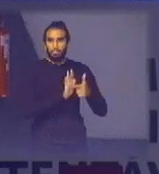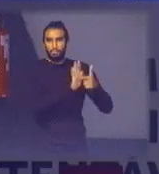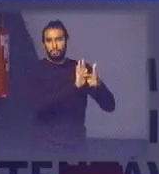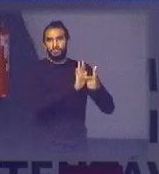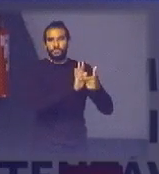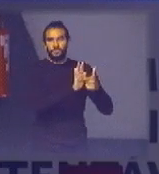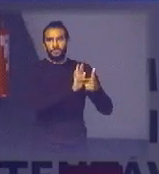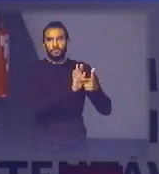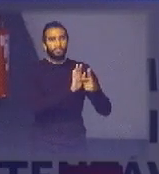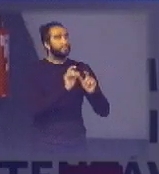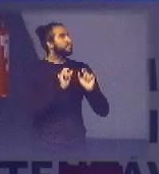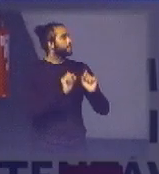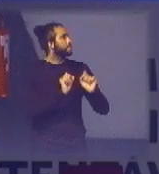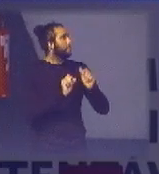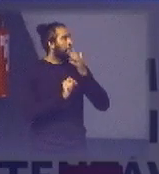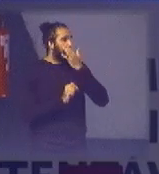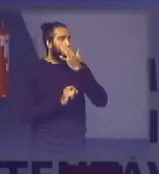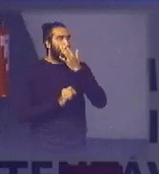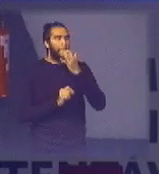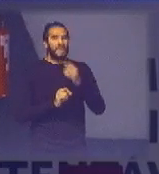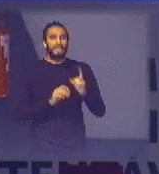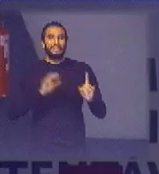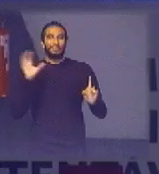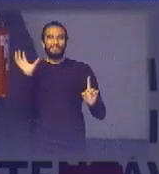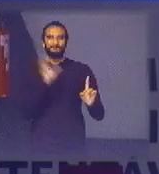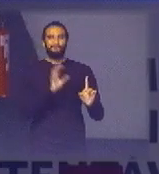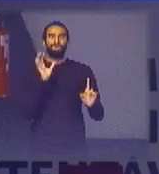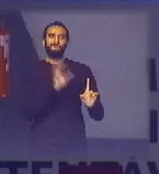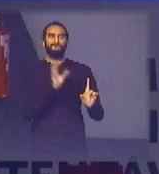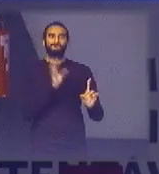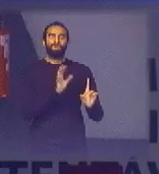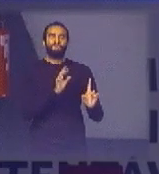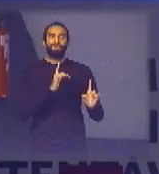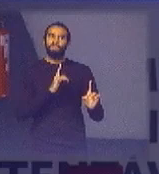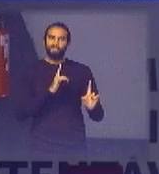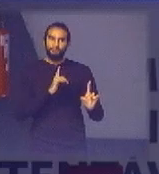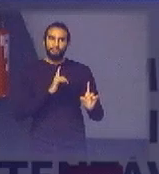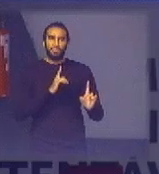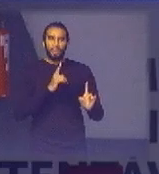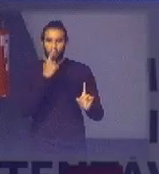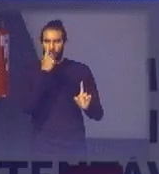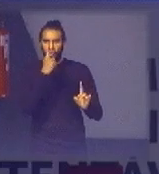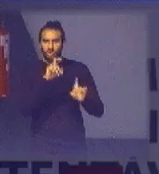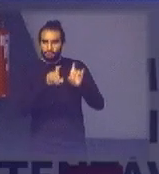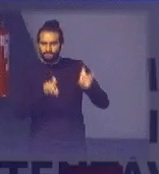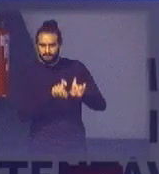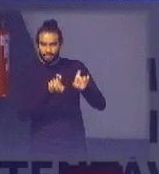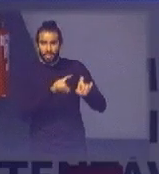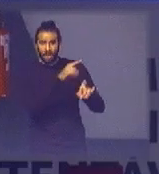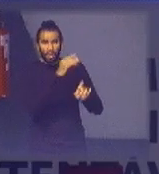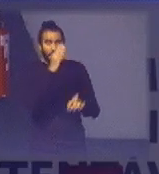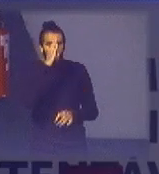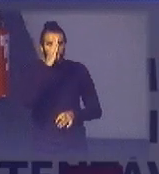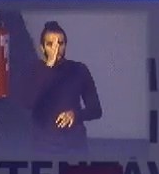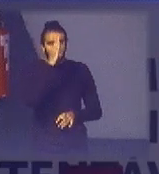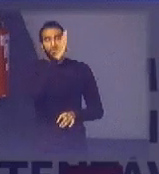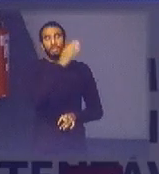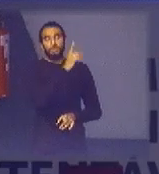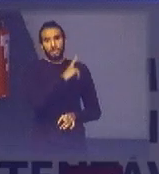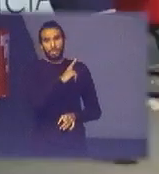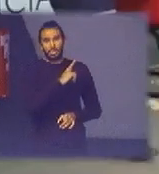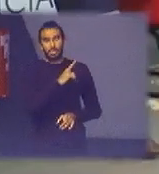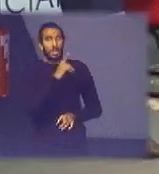esquerdo o impacto que a gente tem derivando do resíduo eletroeletrônico então as principais substâncias restritivas